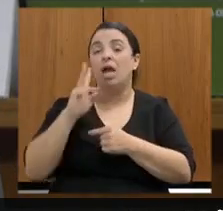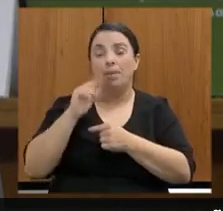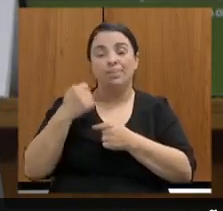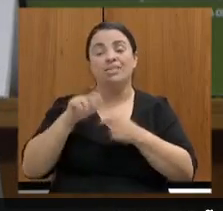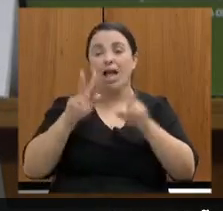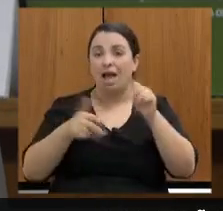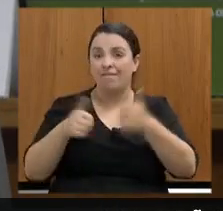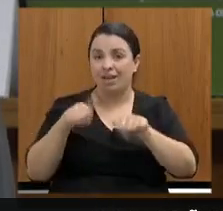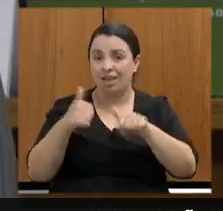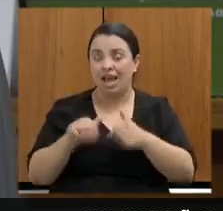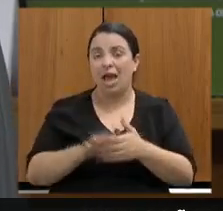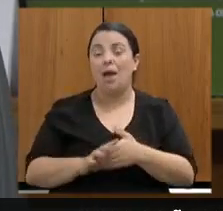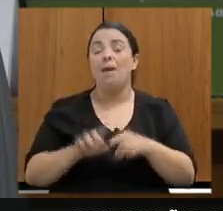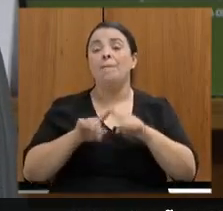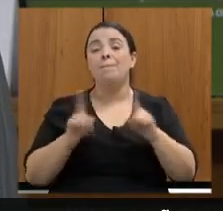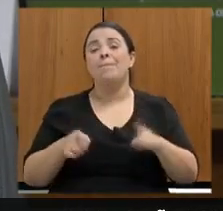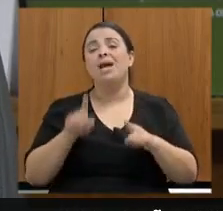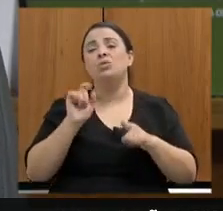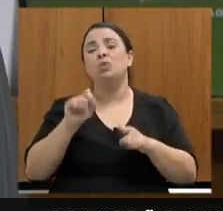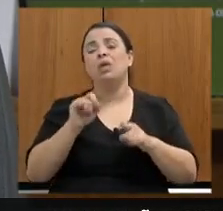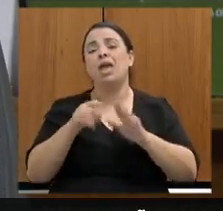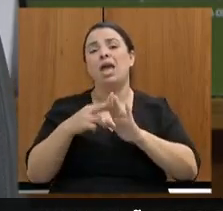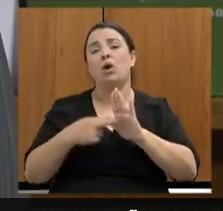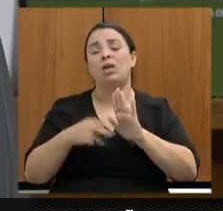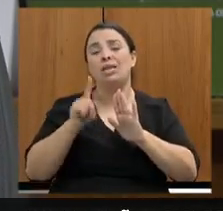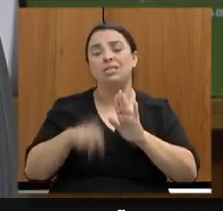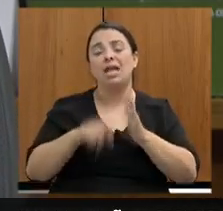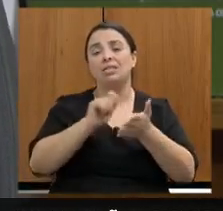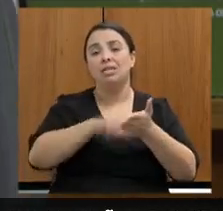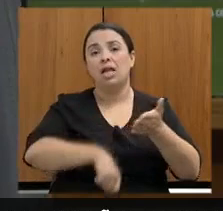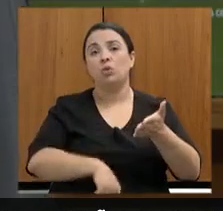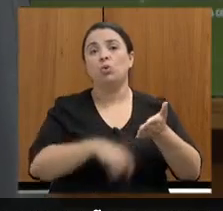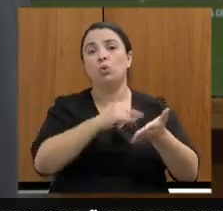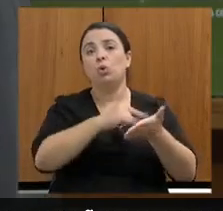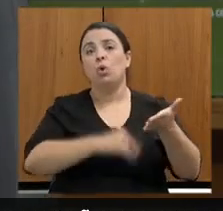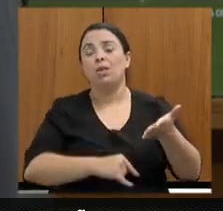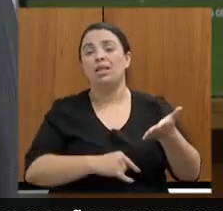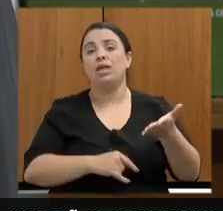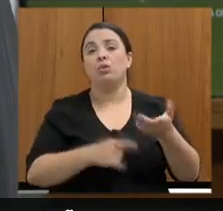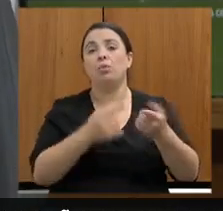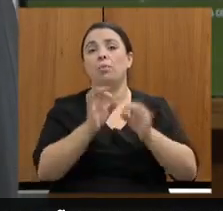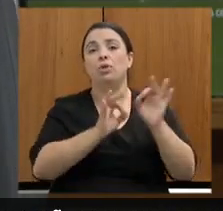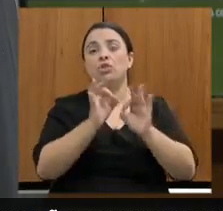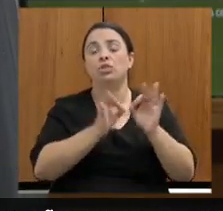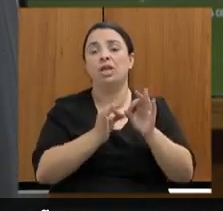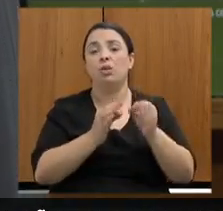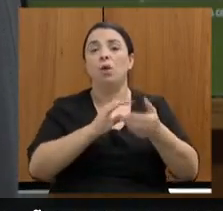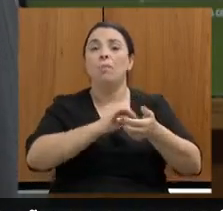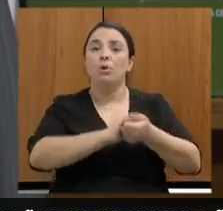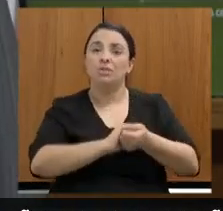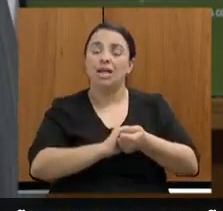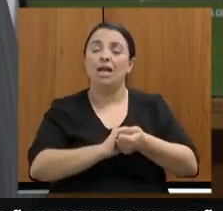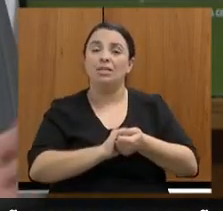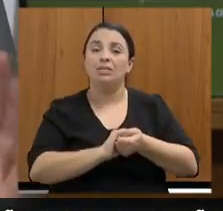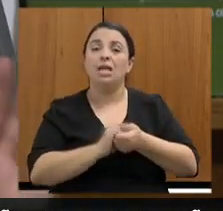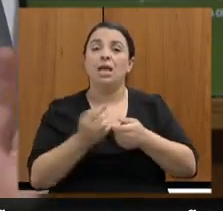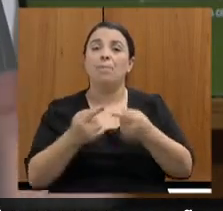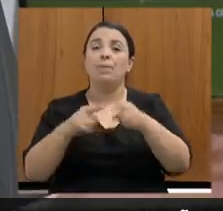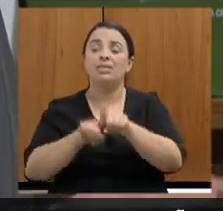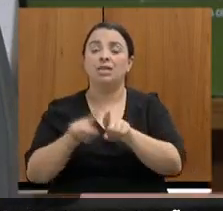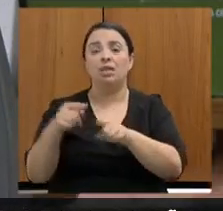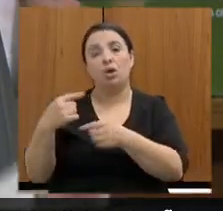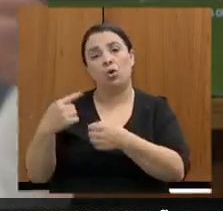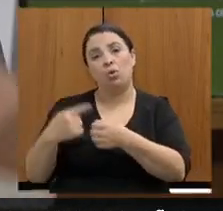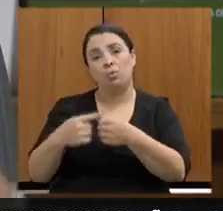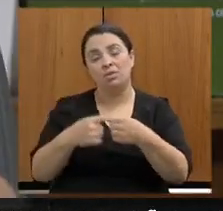regula isso é a assinatura do termo de adesão ao projeto mãos dadas junto ao município. Entendo que isso tudo se deu anteriormente ao 31 do 5,